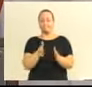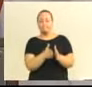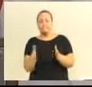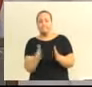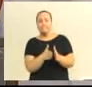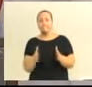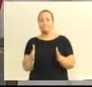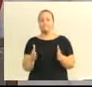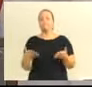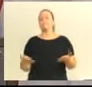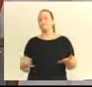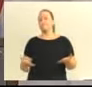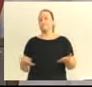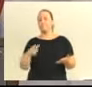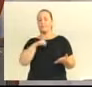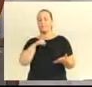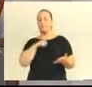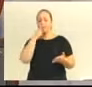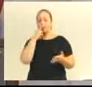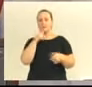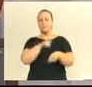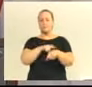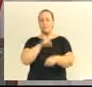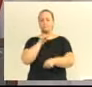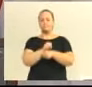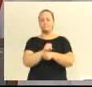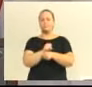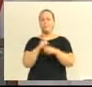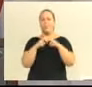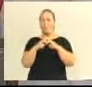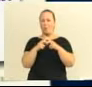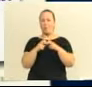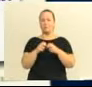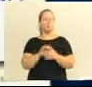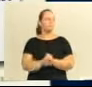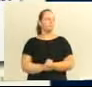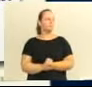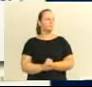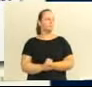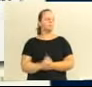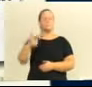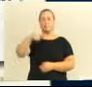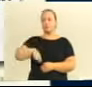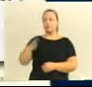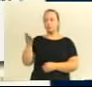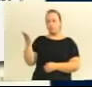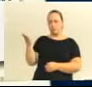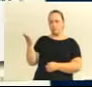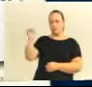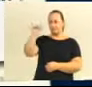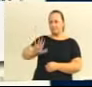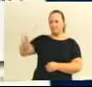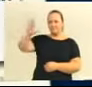é houve a intervenção. Bota de novo a imagem ali. Só um minutinho, vereador. Bota de novo a imagem.